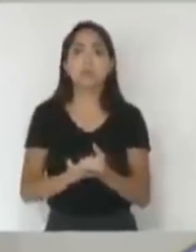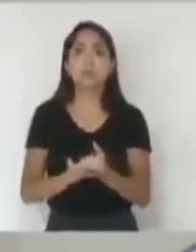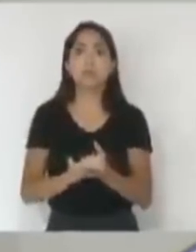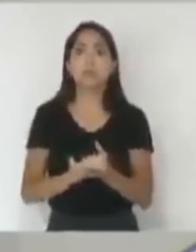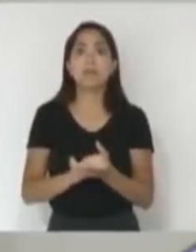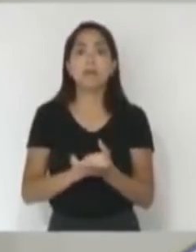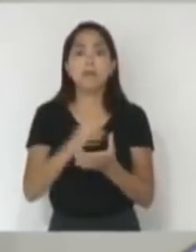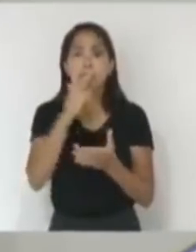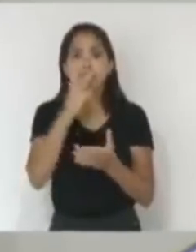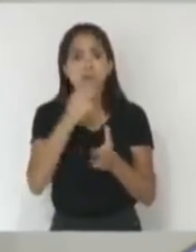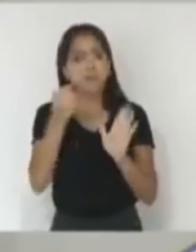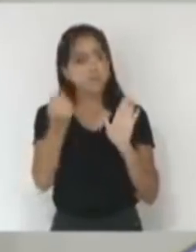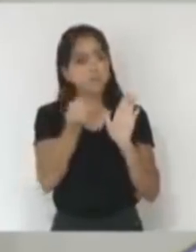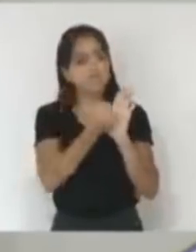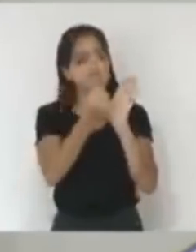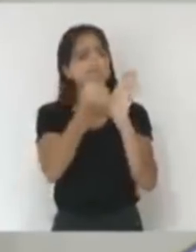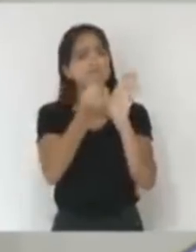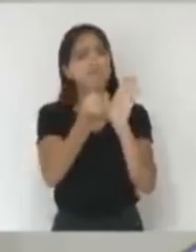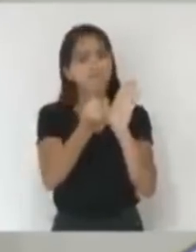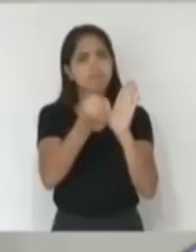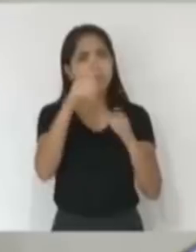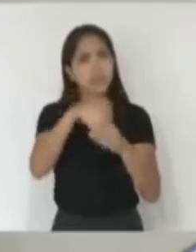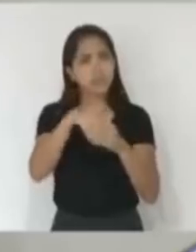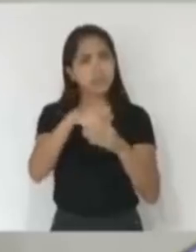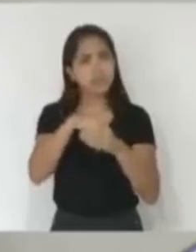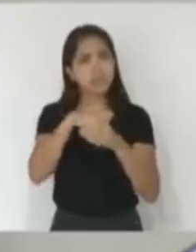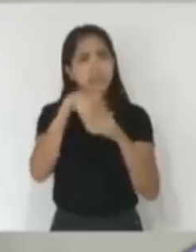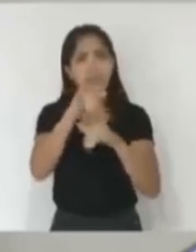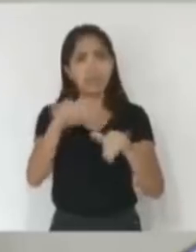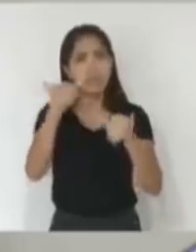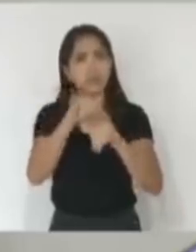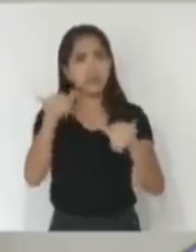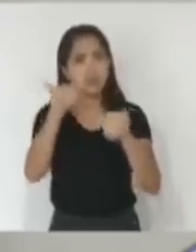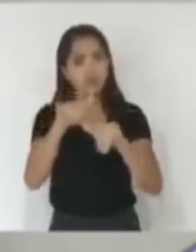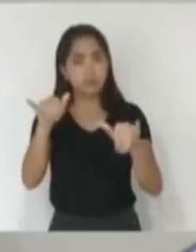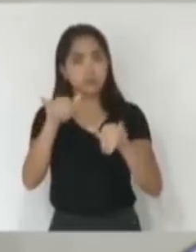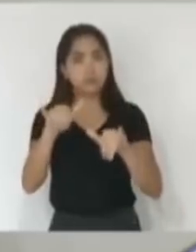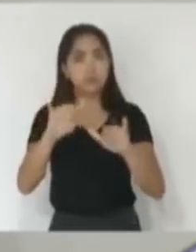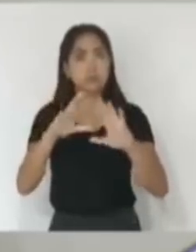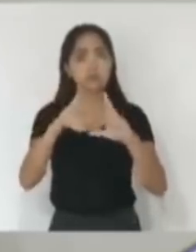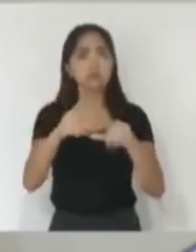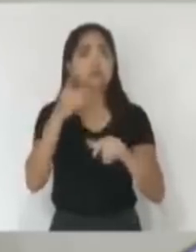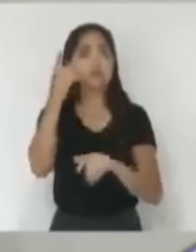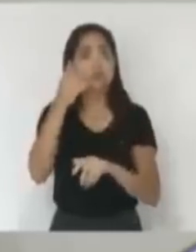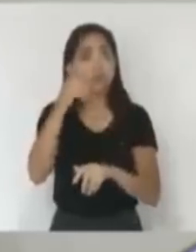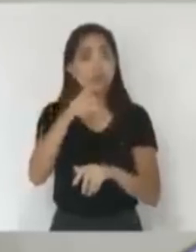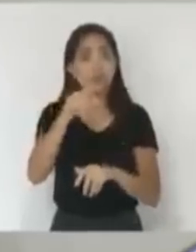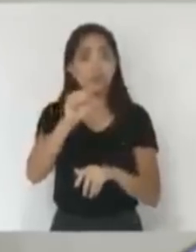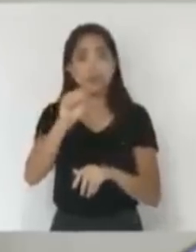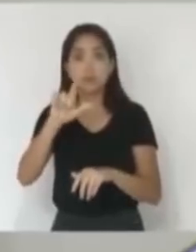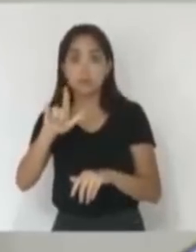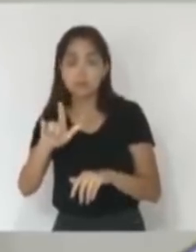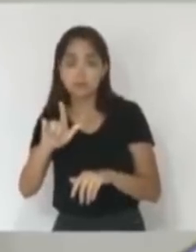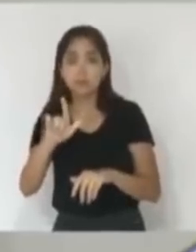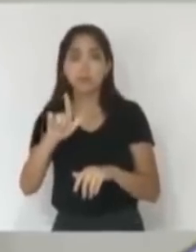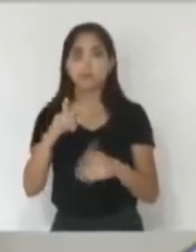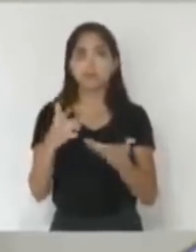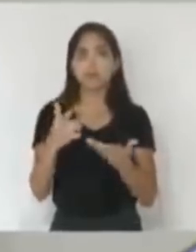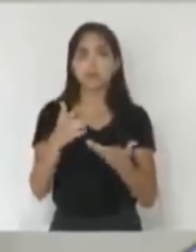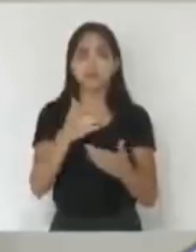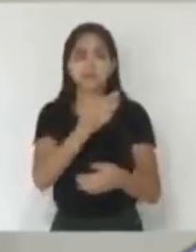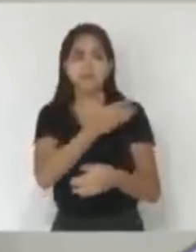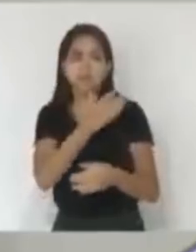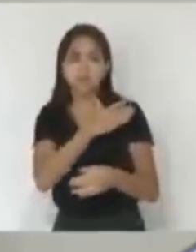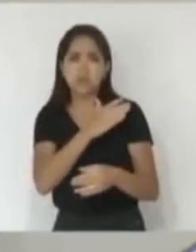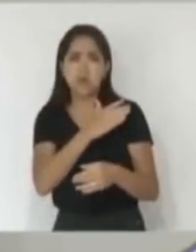que foi carimbado na candidatura de todos nós, deputados do PSL. De uma certa forma, usado de forma pejorativa,